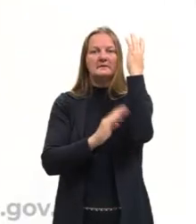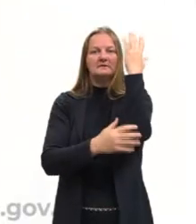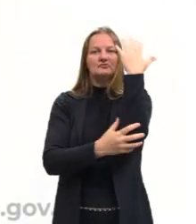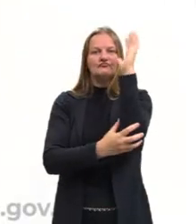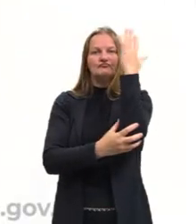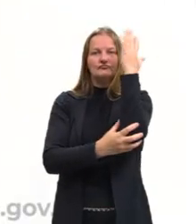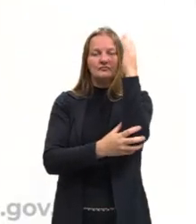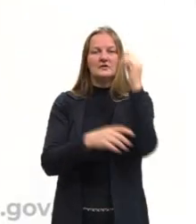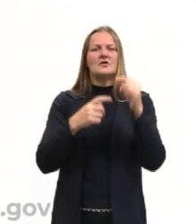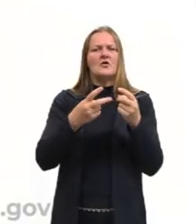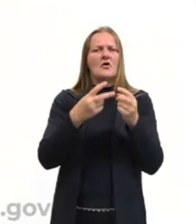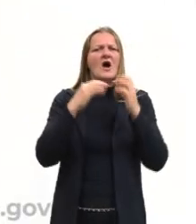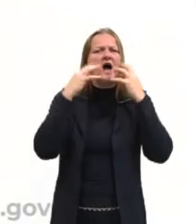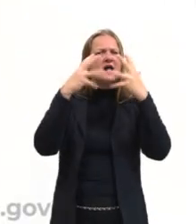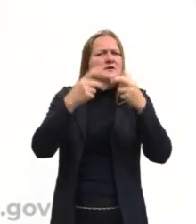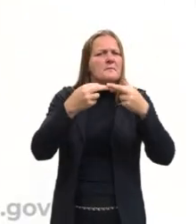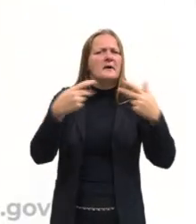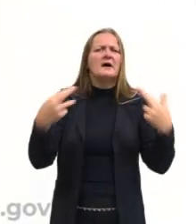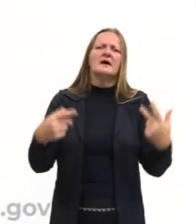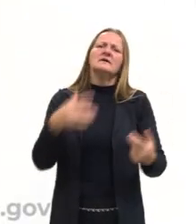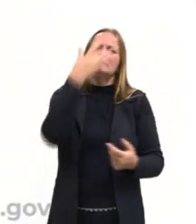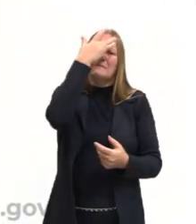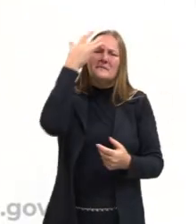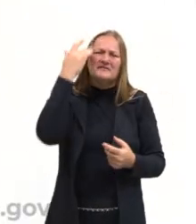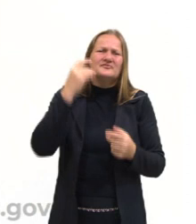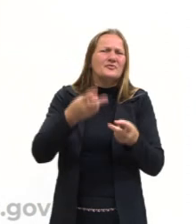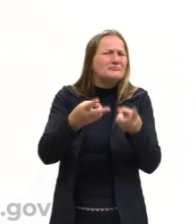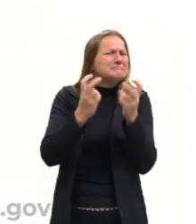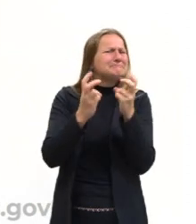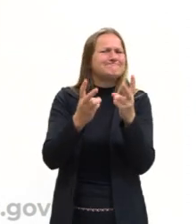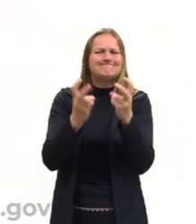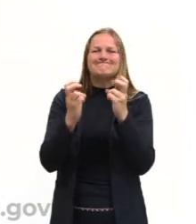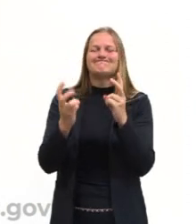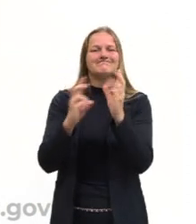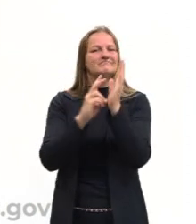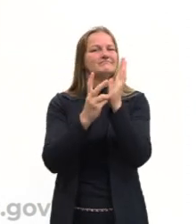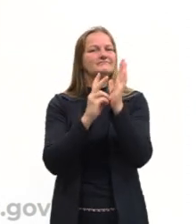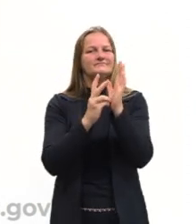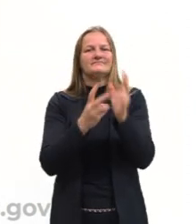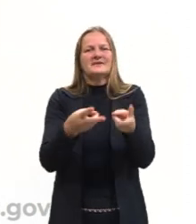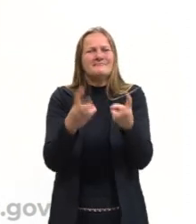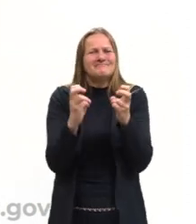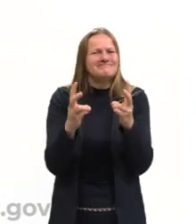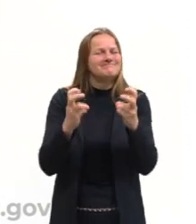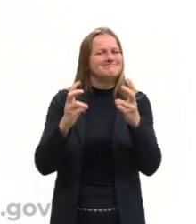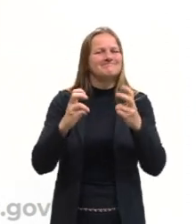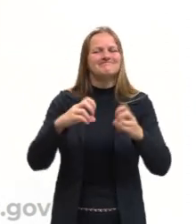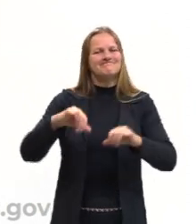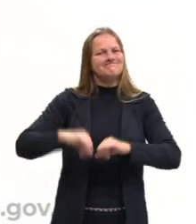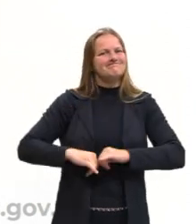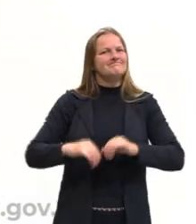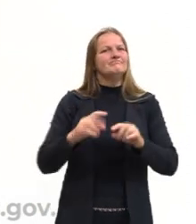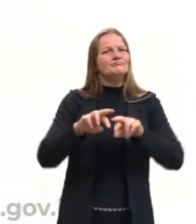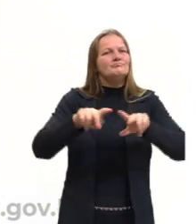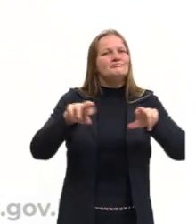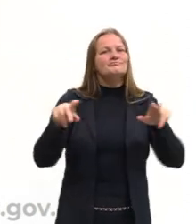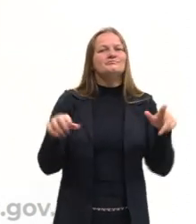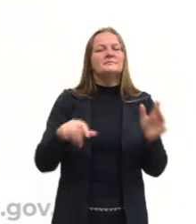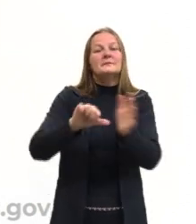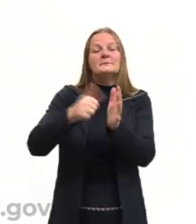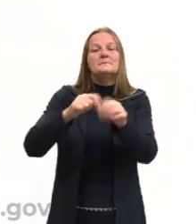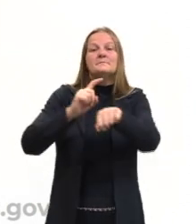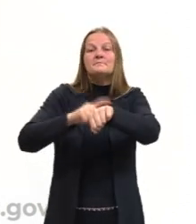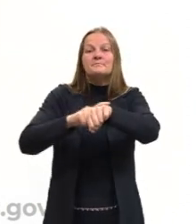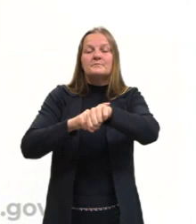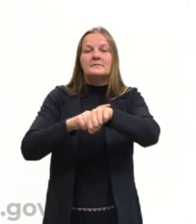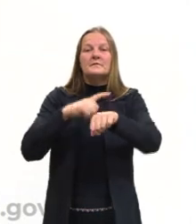flora, do homem que aqui estava, Desse indígena que aqui estava. E num primeiro momento a gente tem